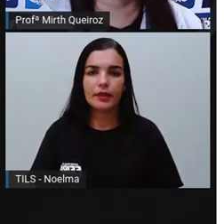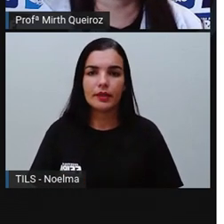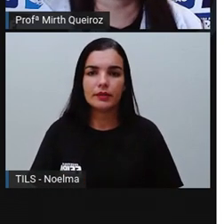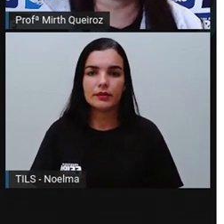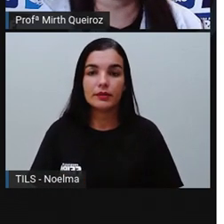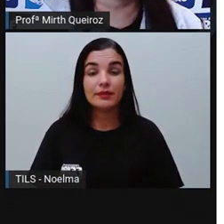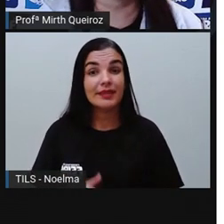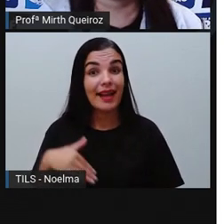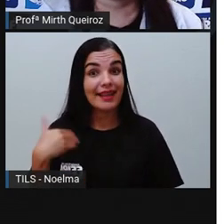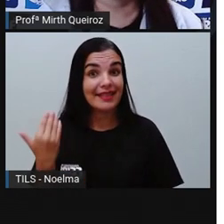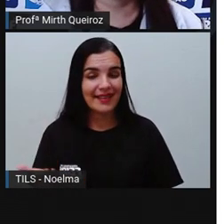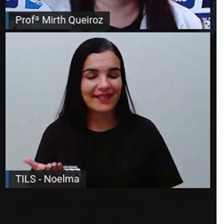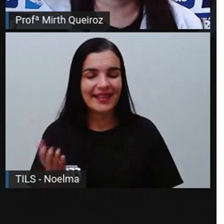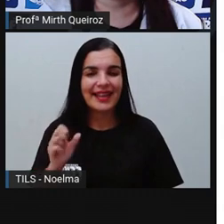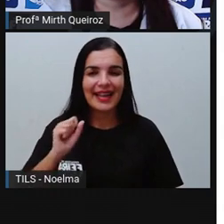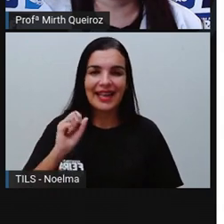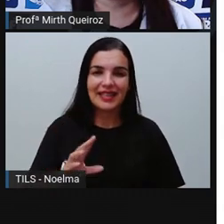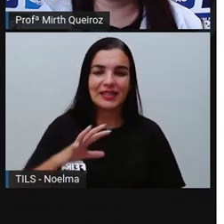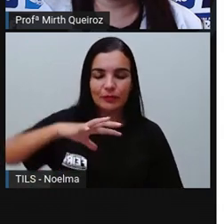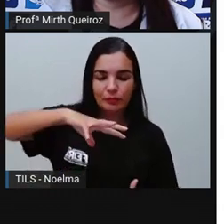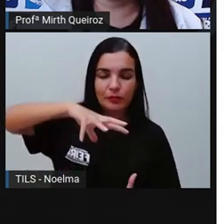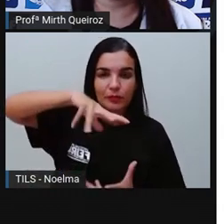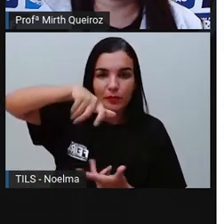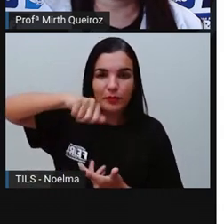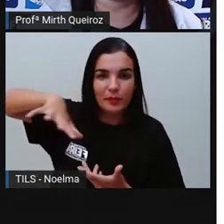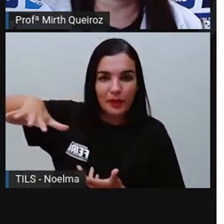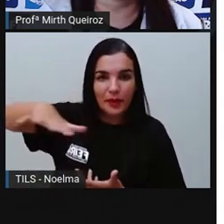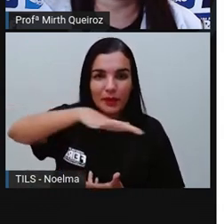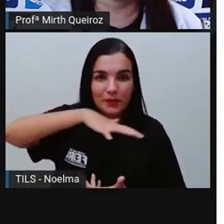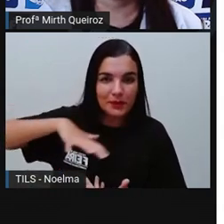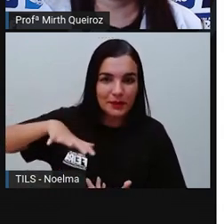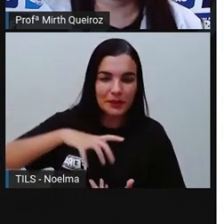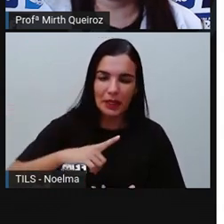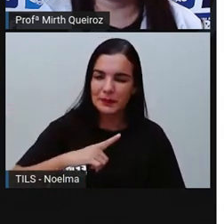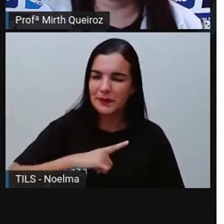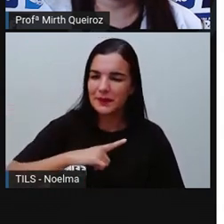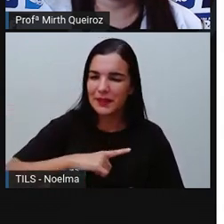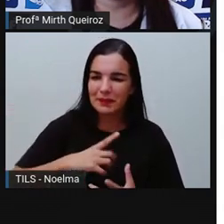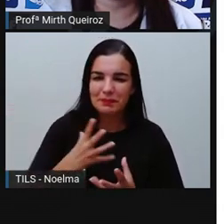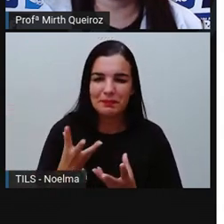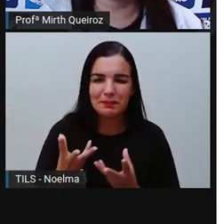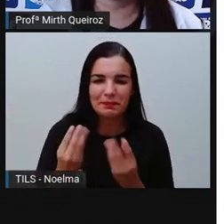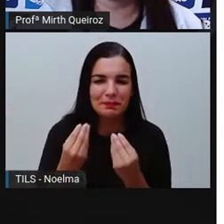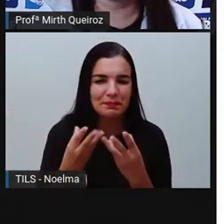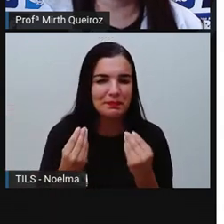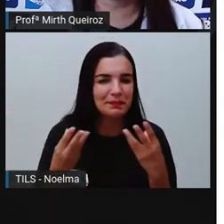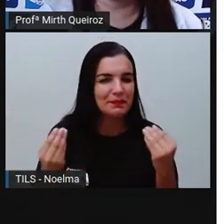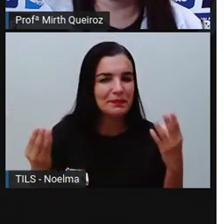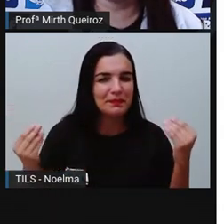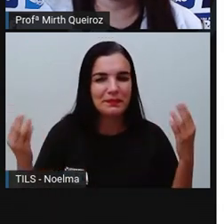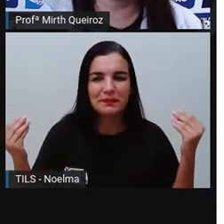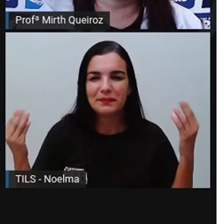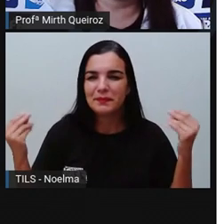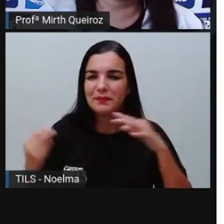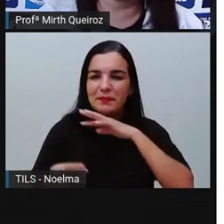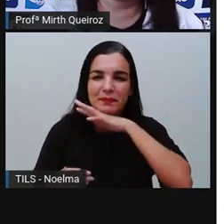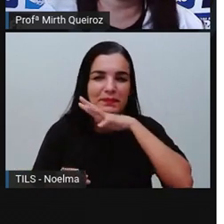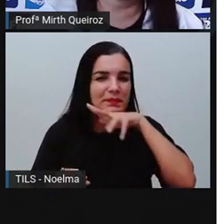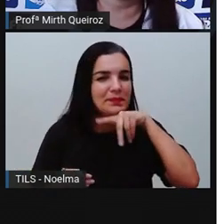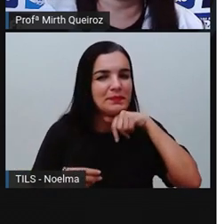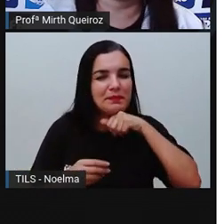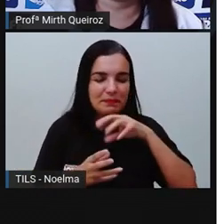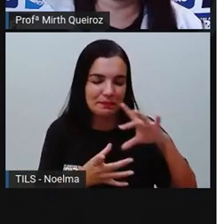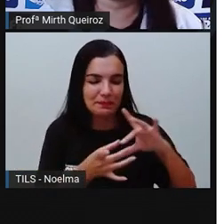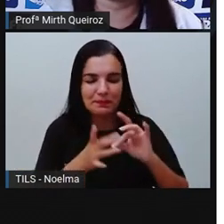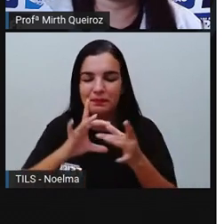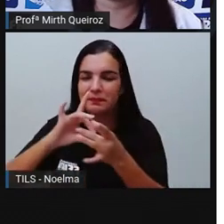Nos ecossistemas, existem centenas de espécies que interagem entre si com outras espécies e com o